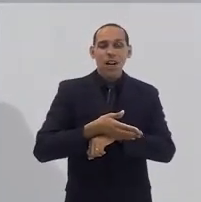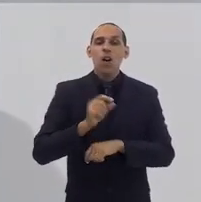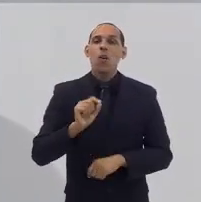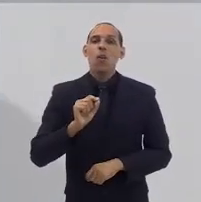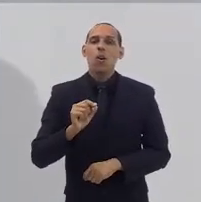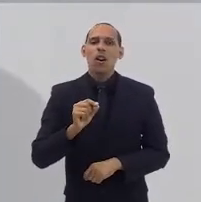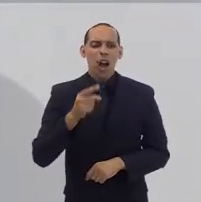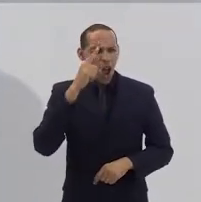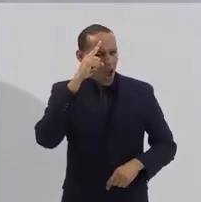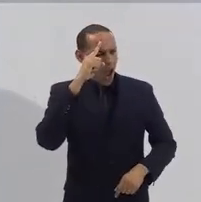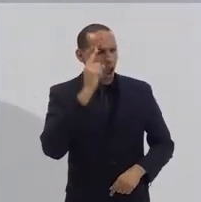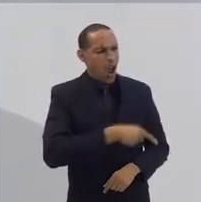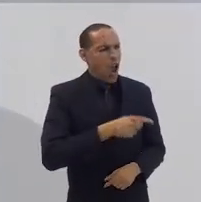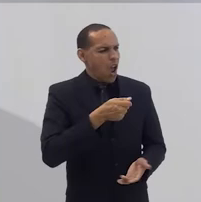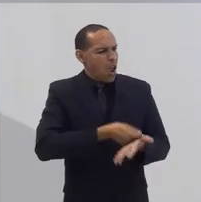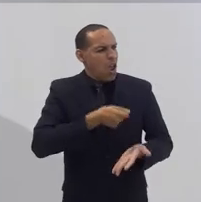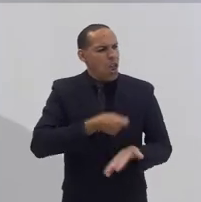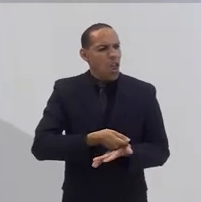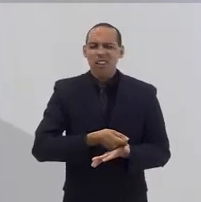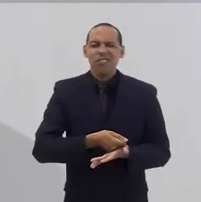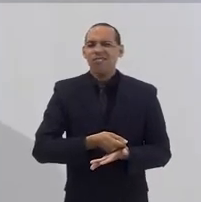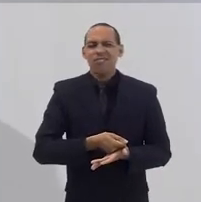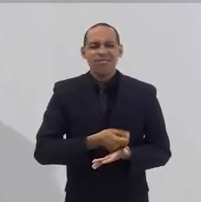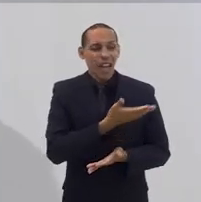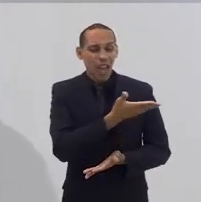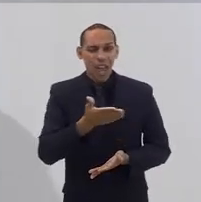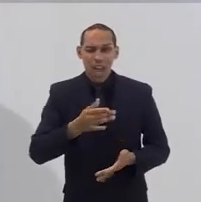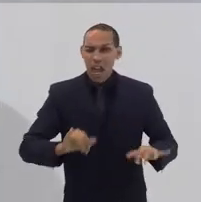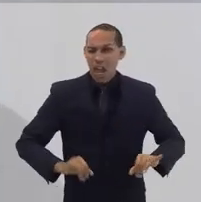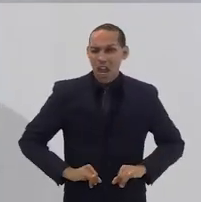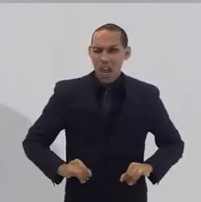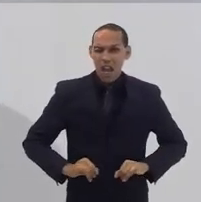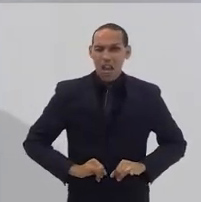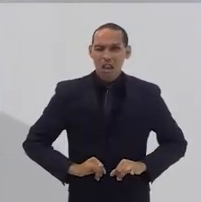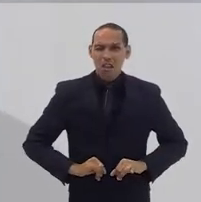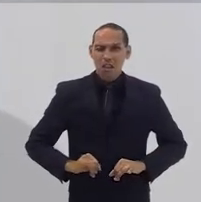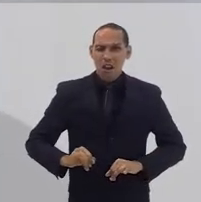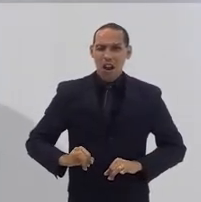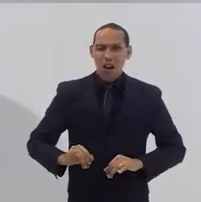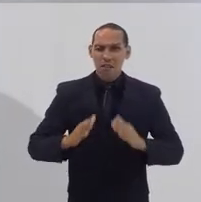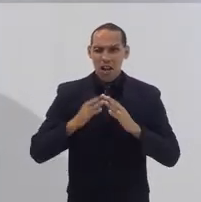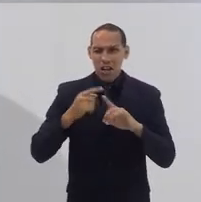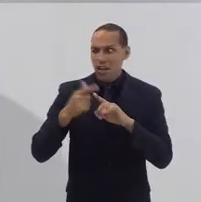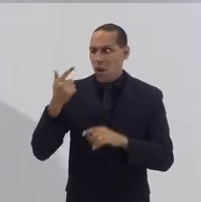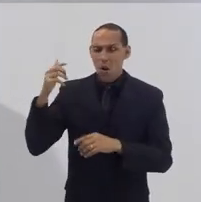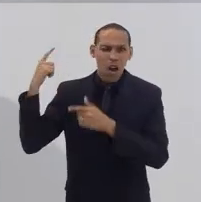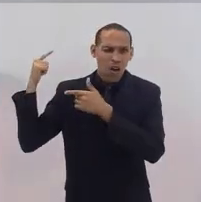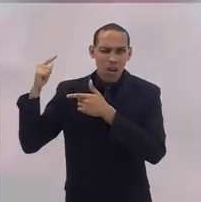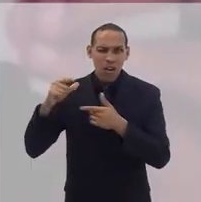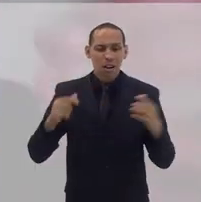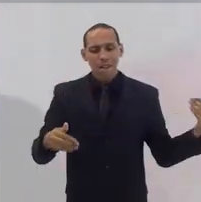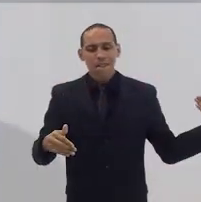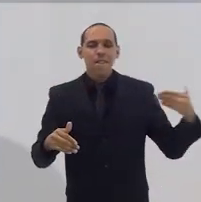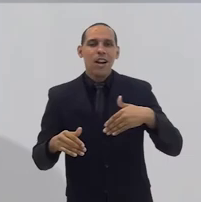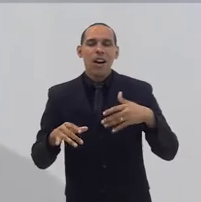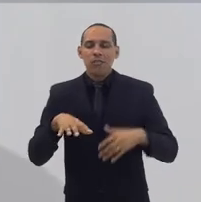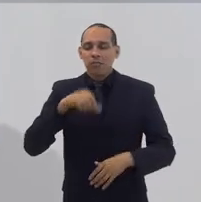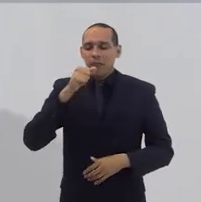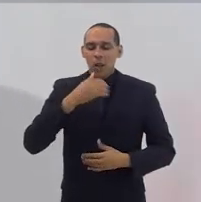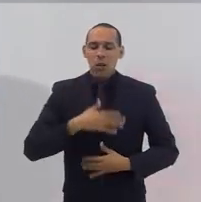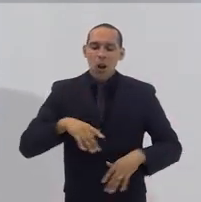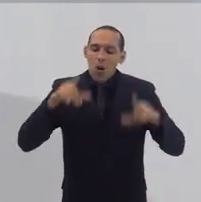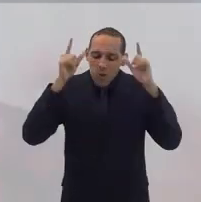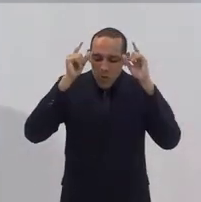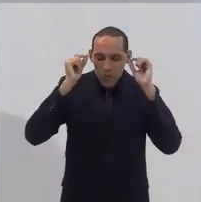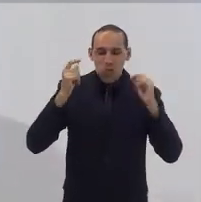feito com que pessoas machucadas pelo fundamentalismo religioso encontrem na nossa comunidade de fé oxigênio